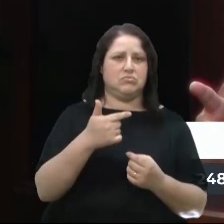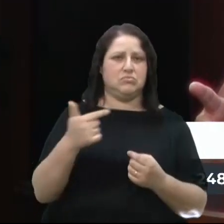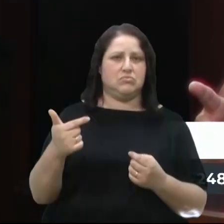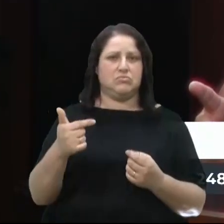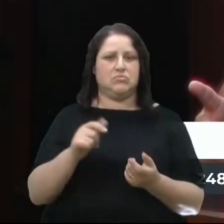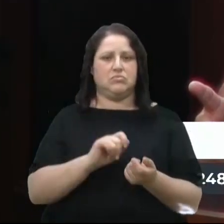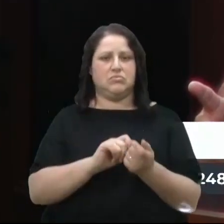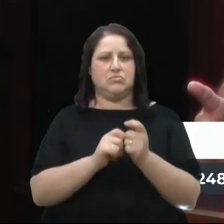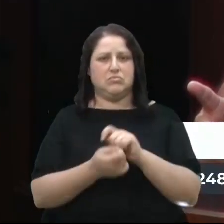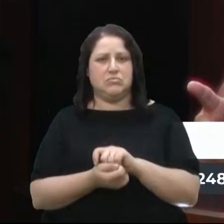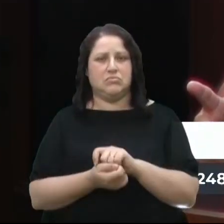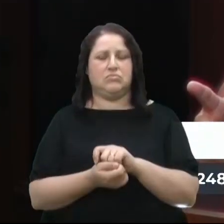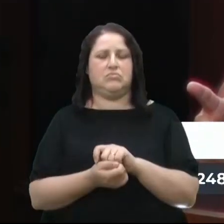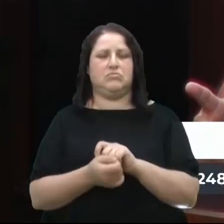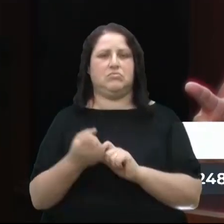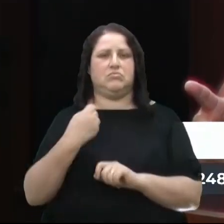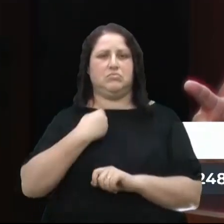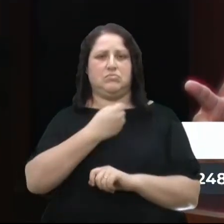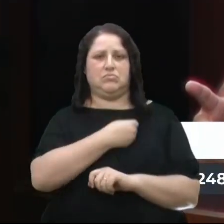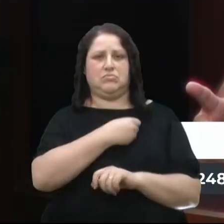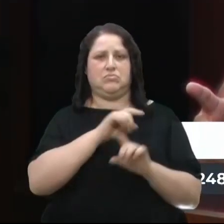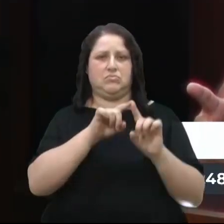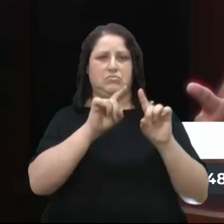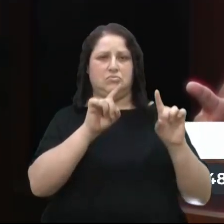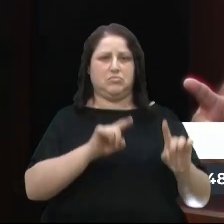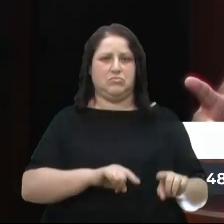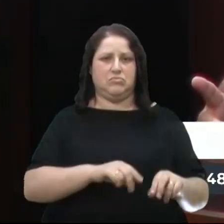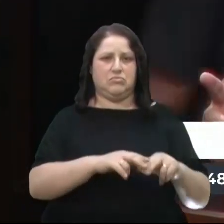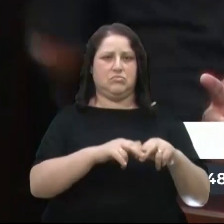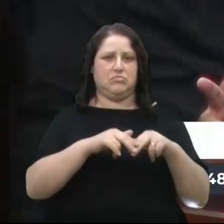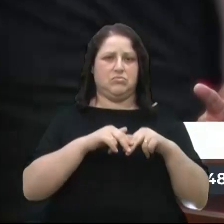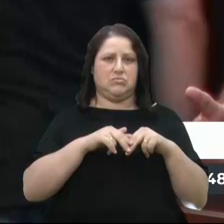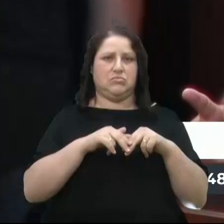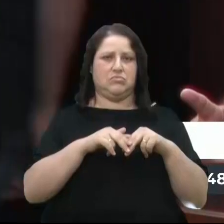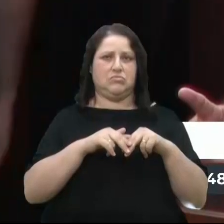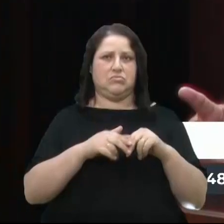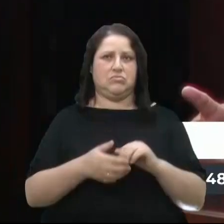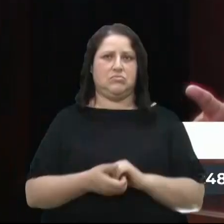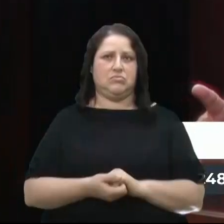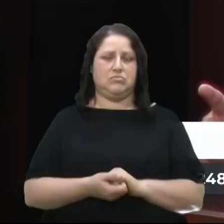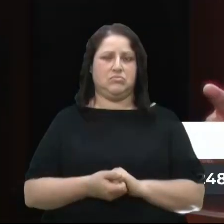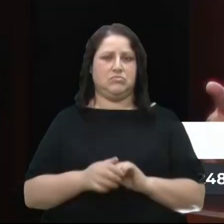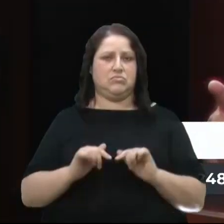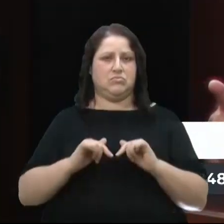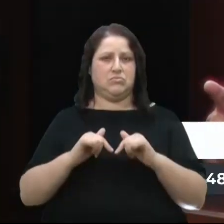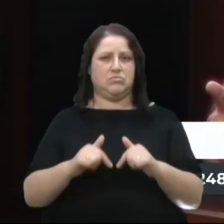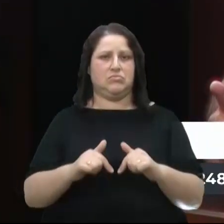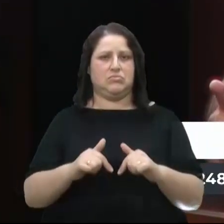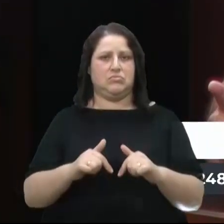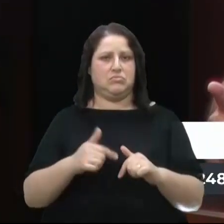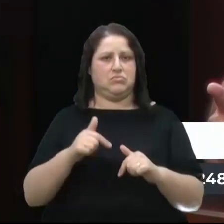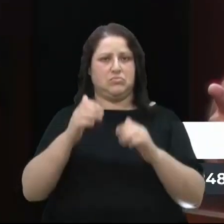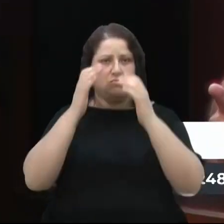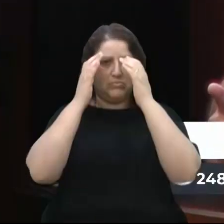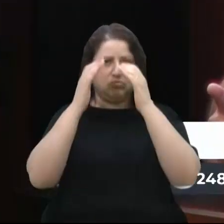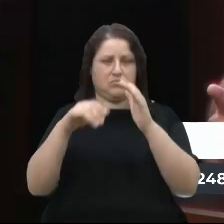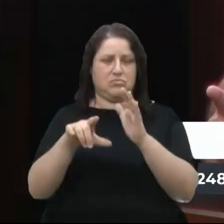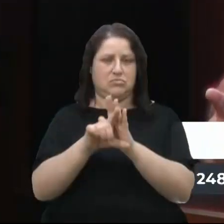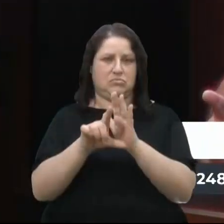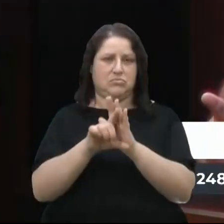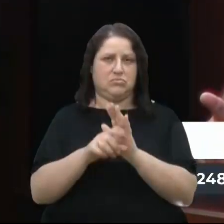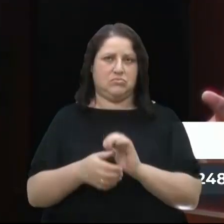pessoal em razão de atitudes ilegais,